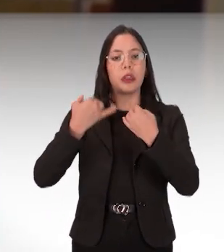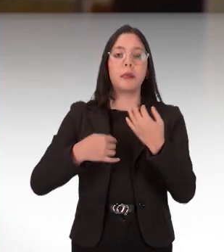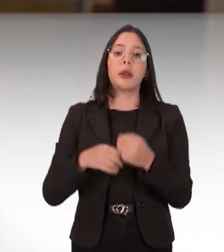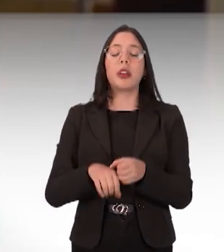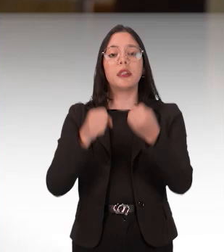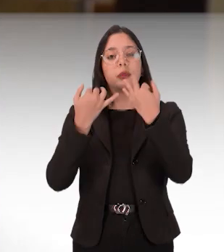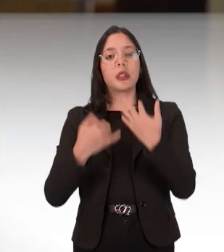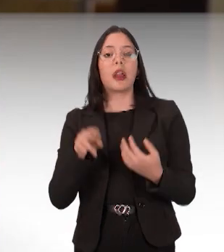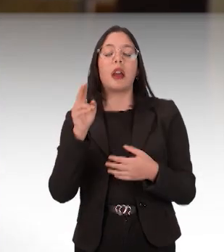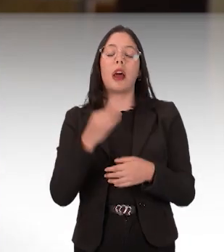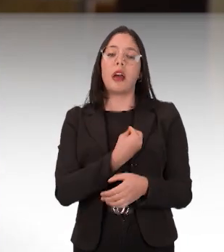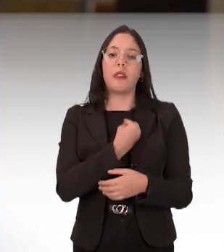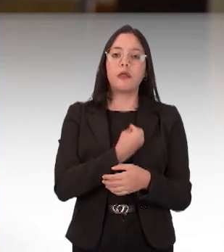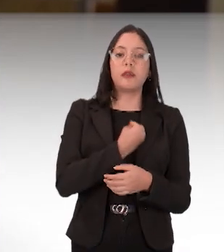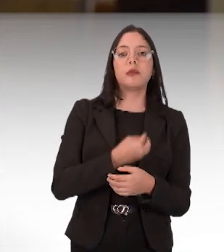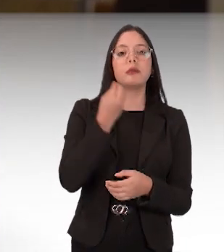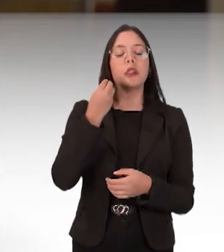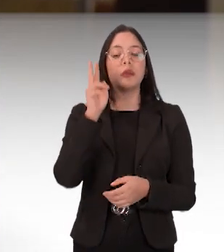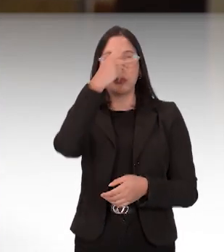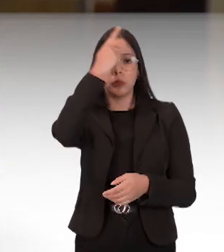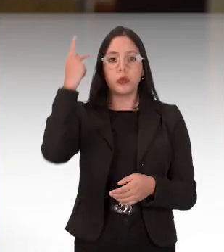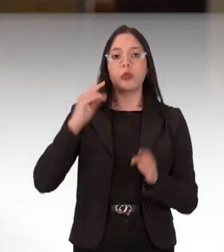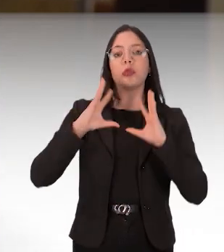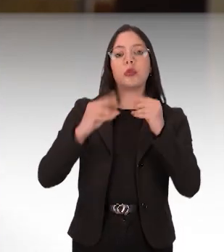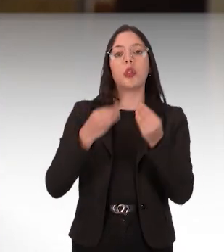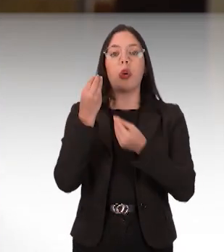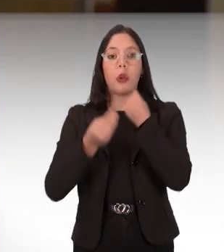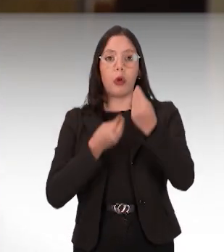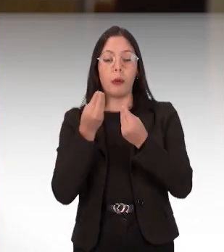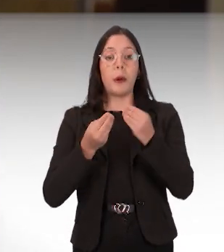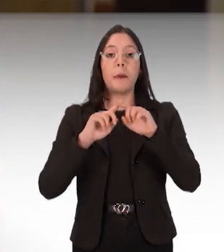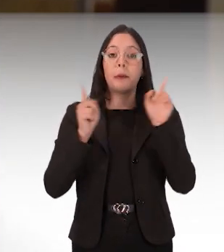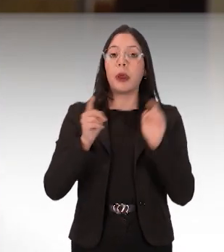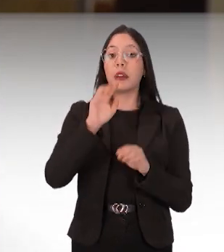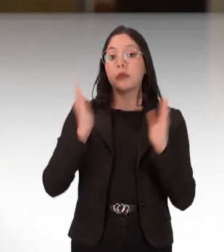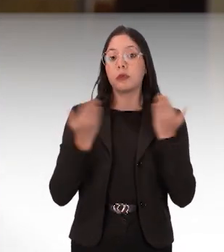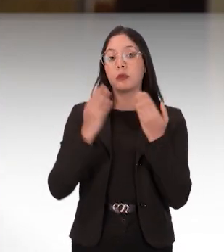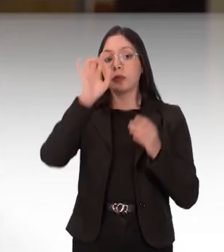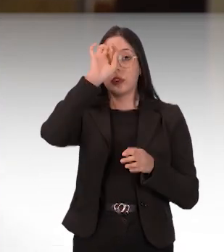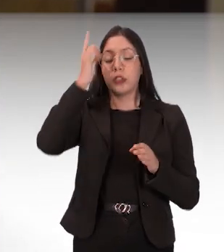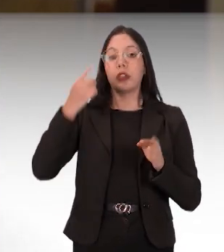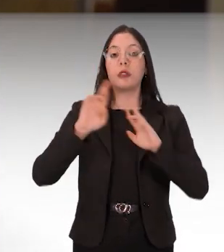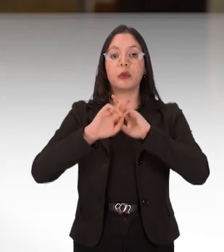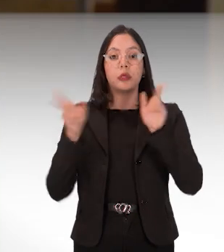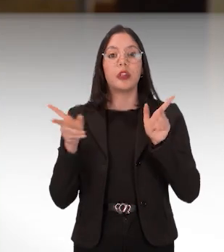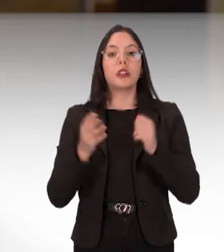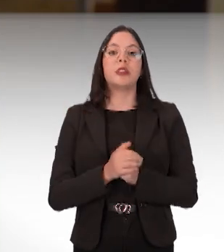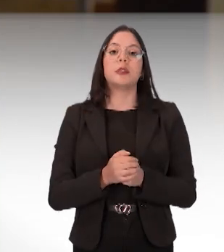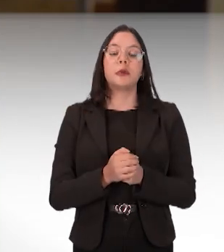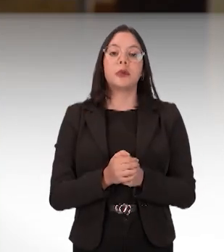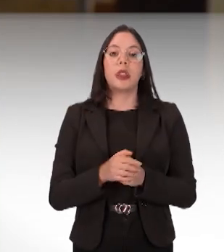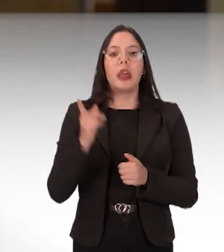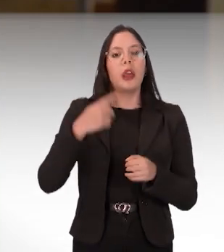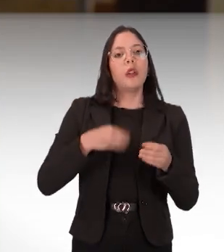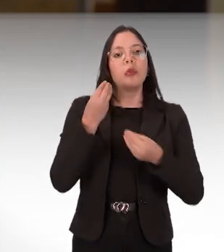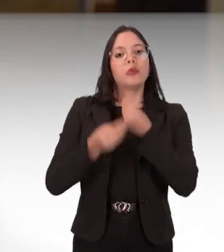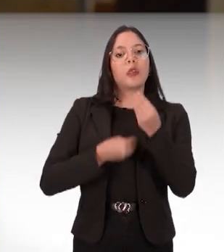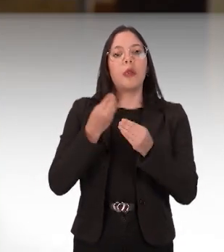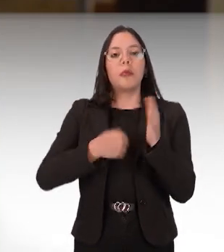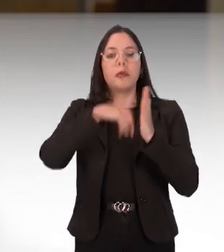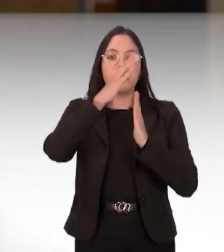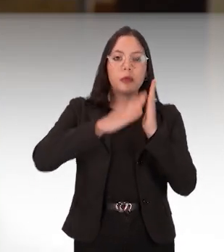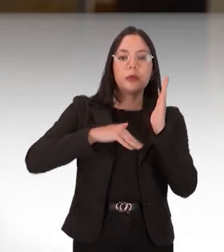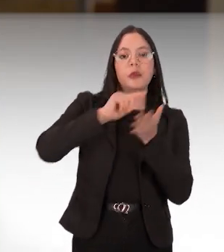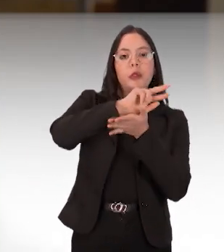ideia diferente, uma ideia para olhar para a nossa história a partir de uma nova estética, a estética das artes,